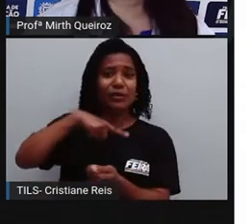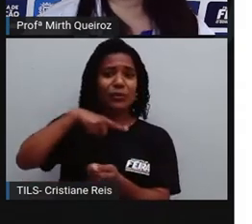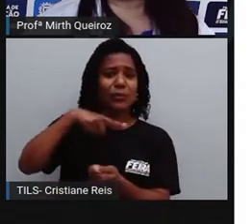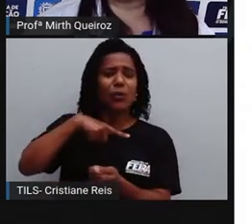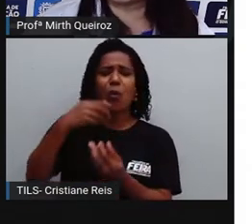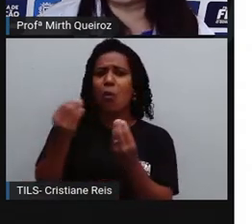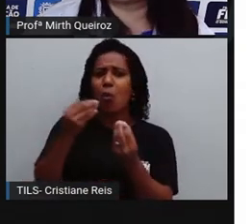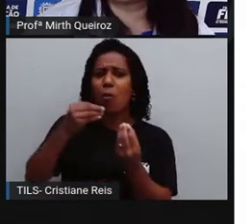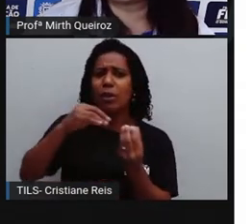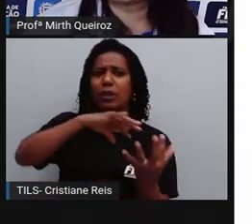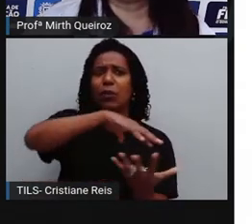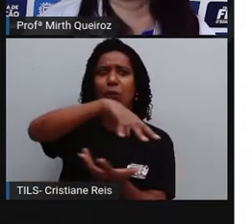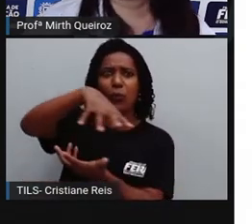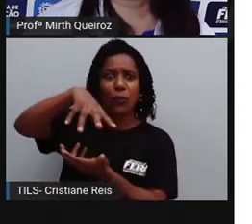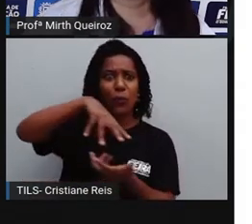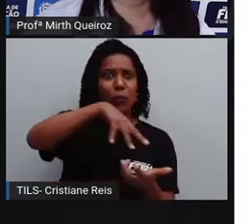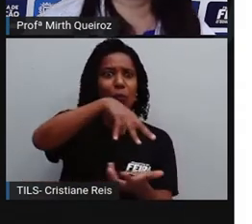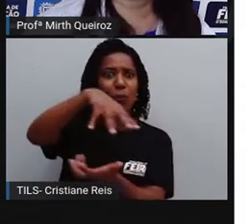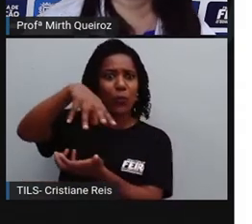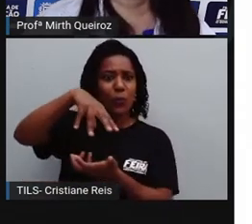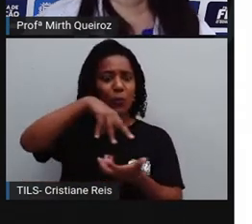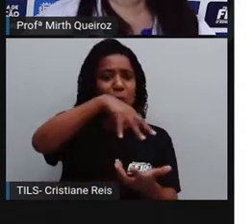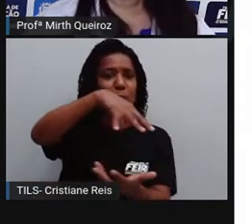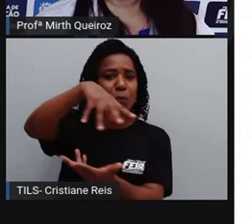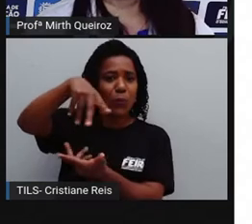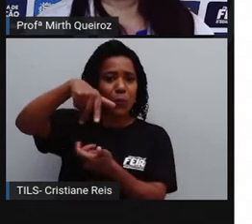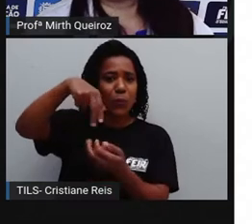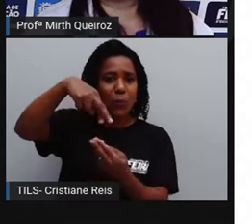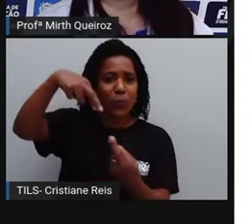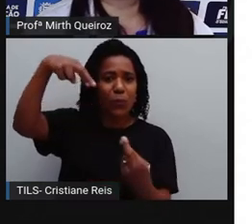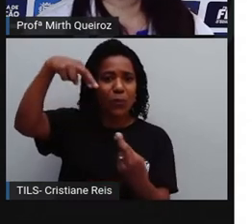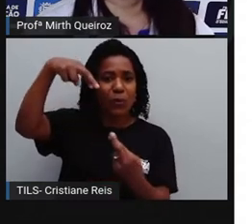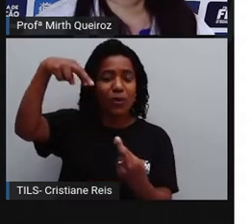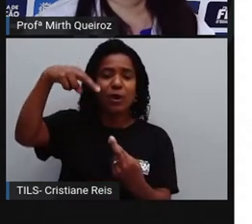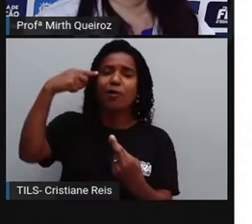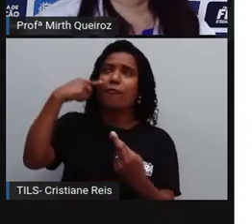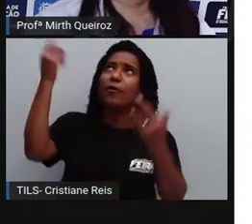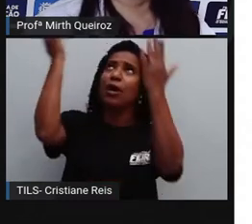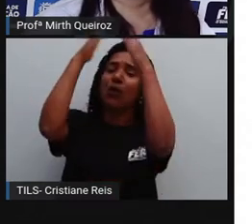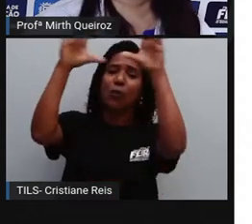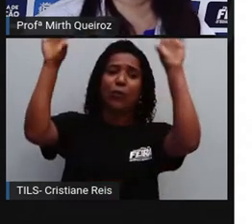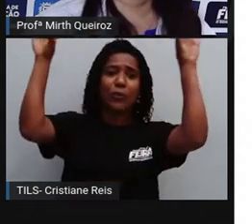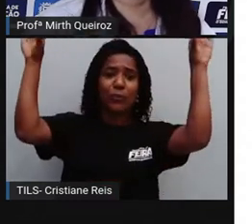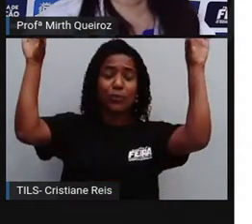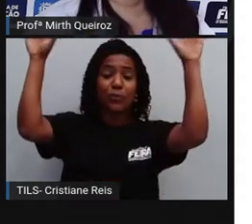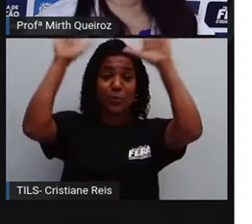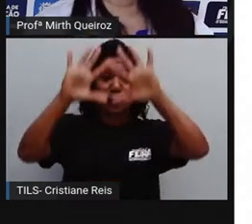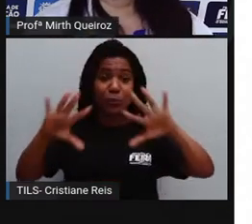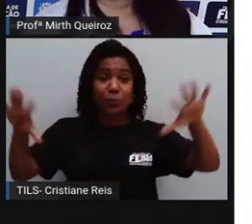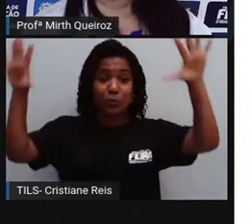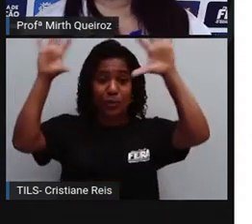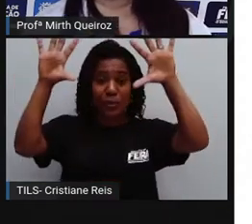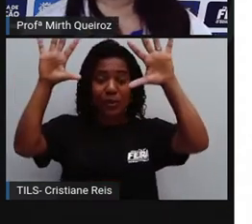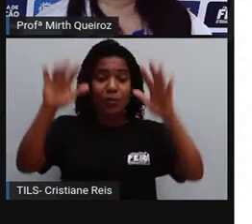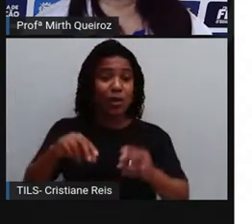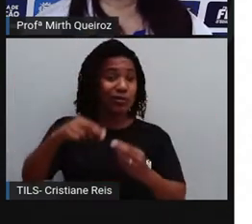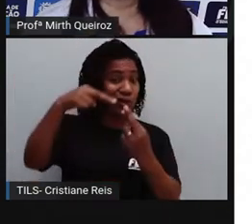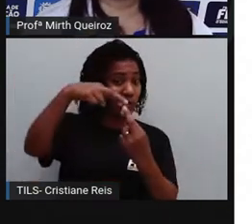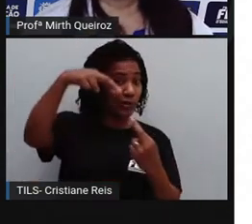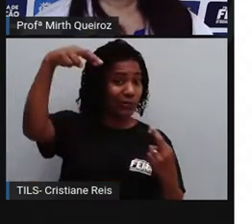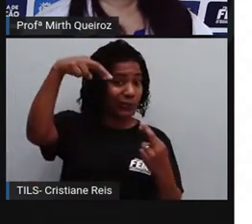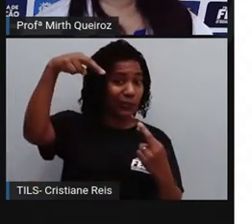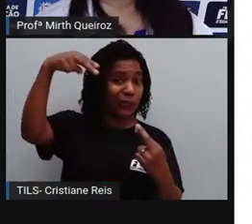anti-horário, vista no espaço sobre o polo norte. O que